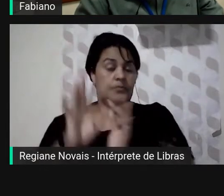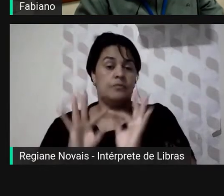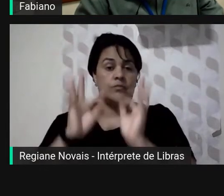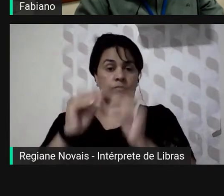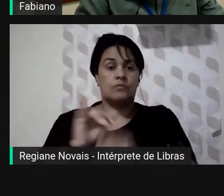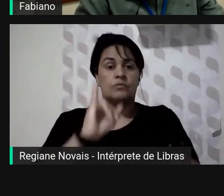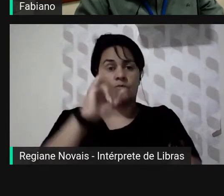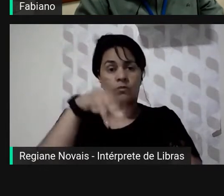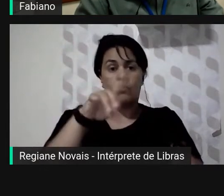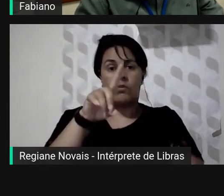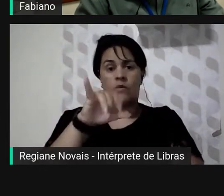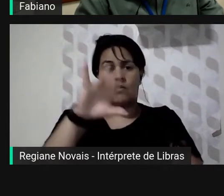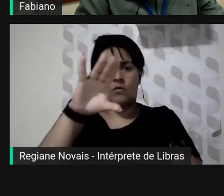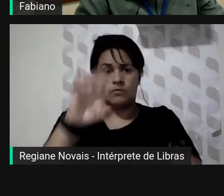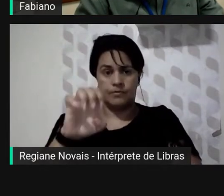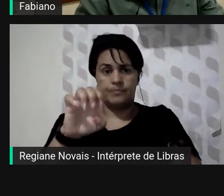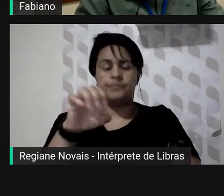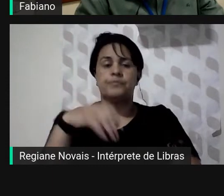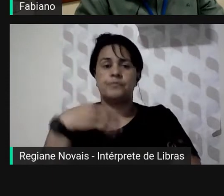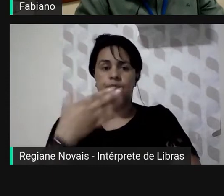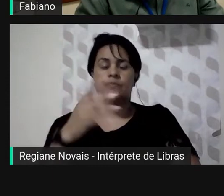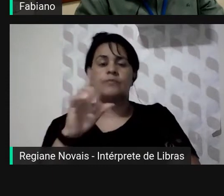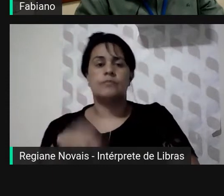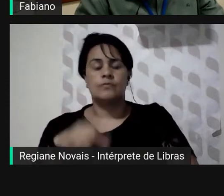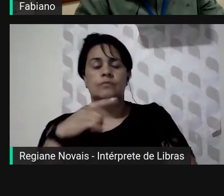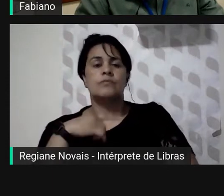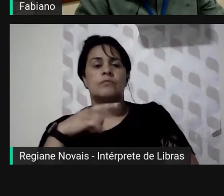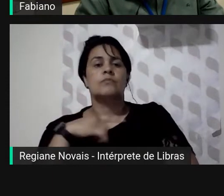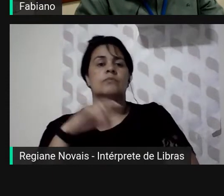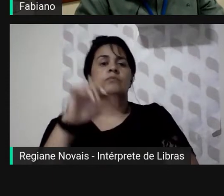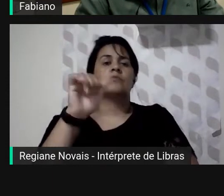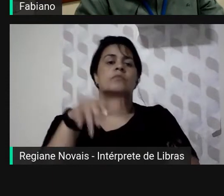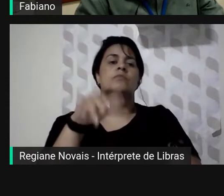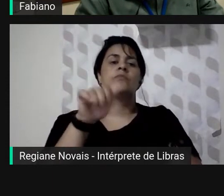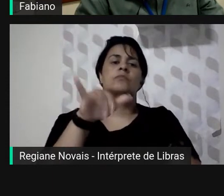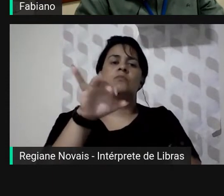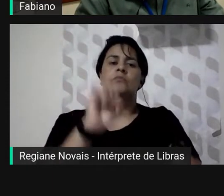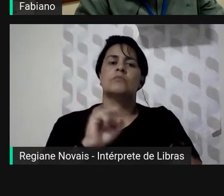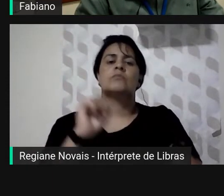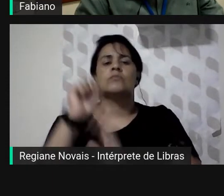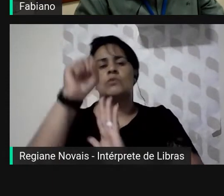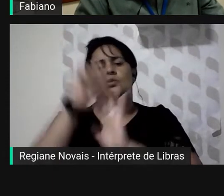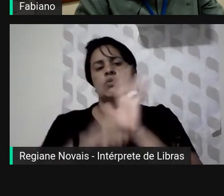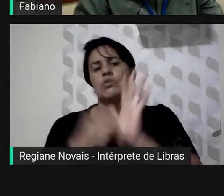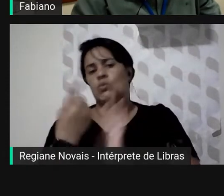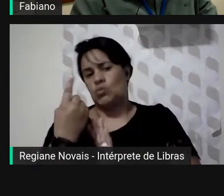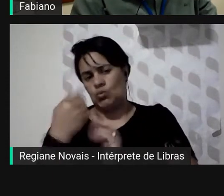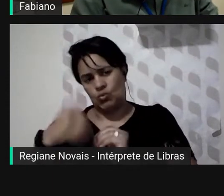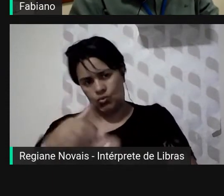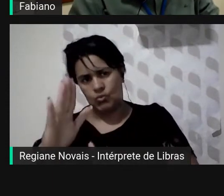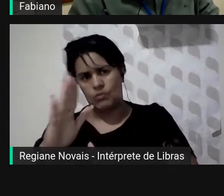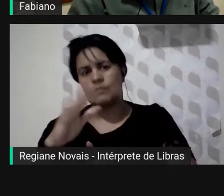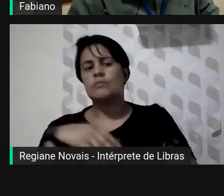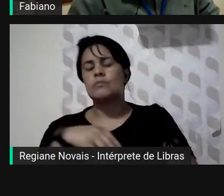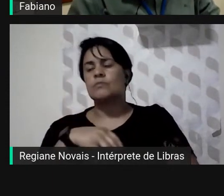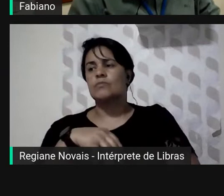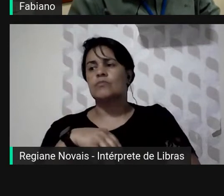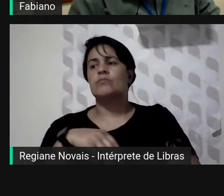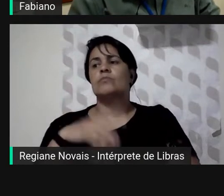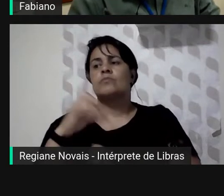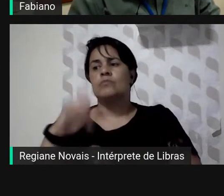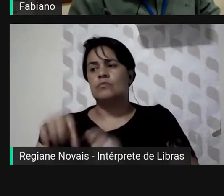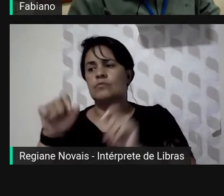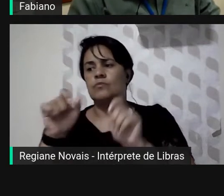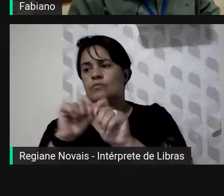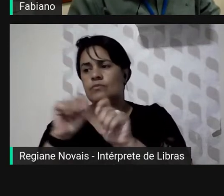feitos anualmente nos anais do quase o século do império isso foi feito em volumes